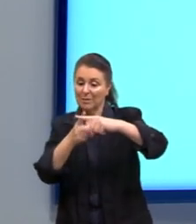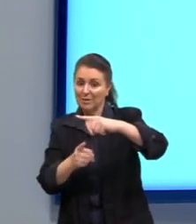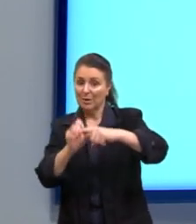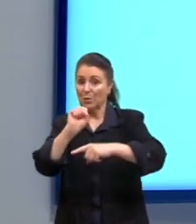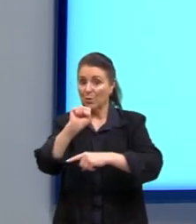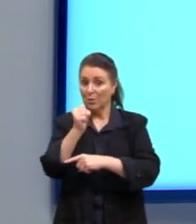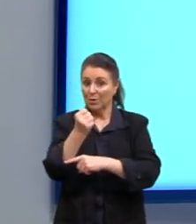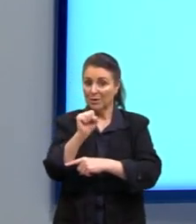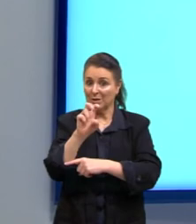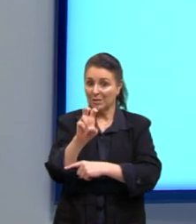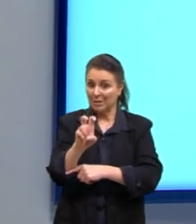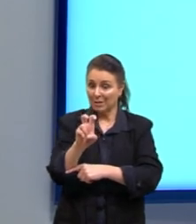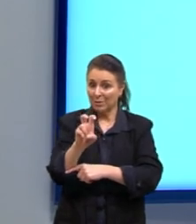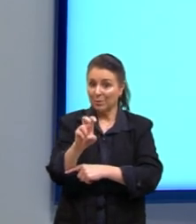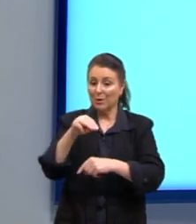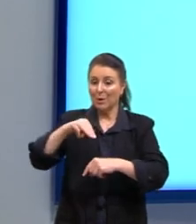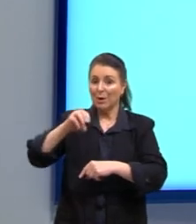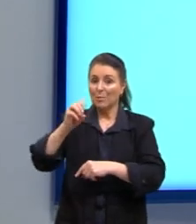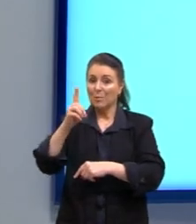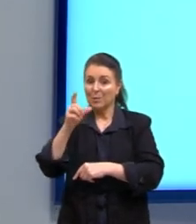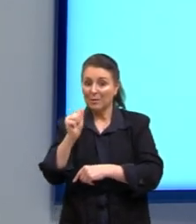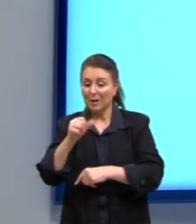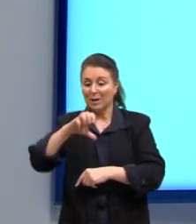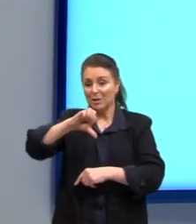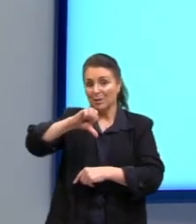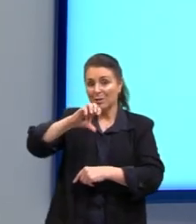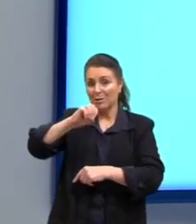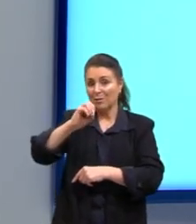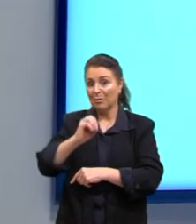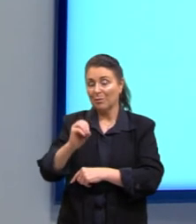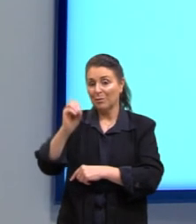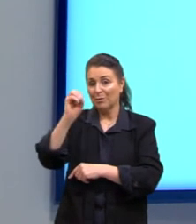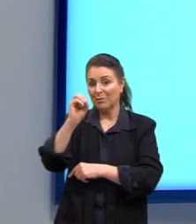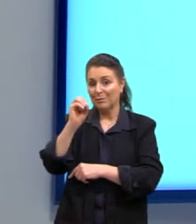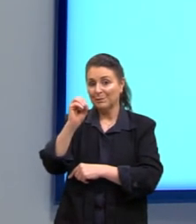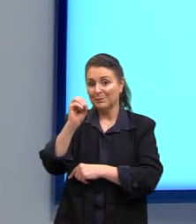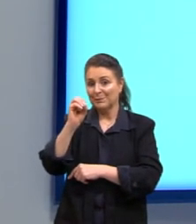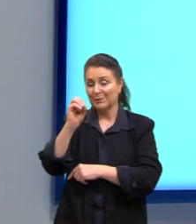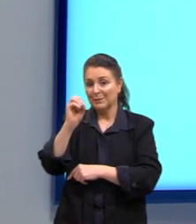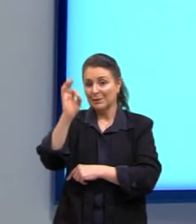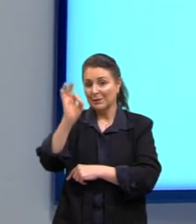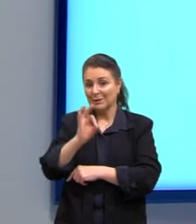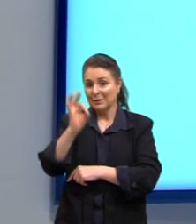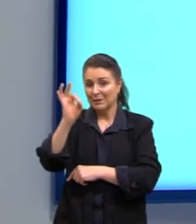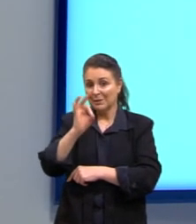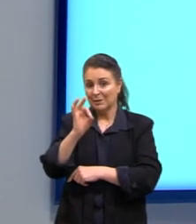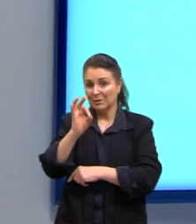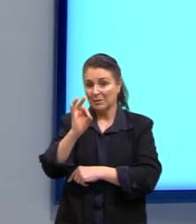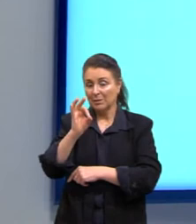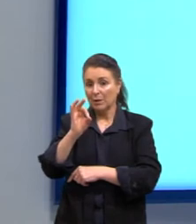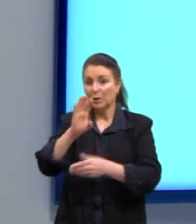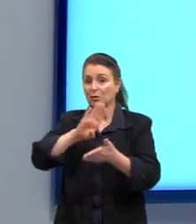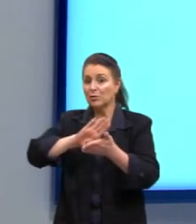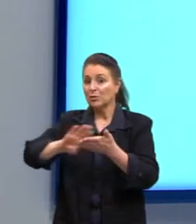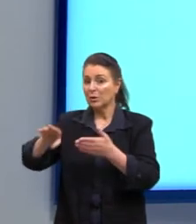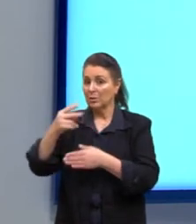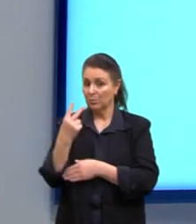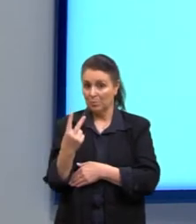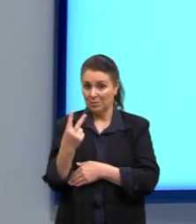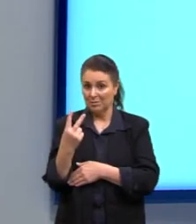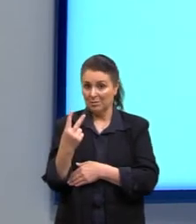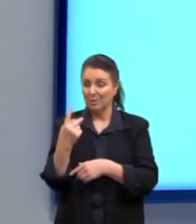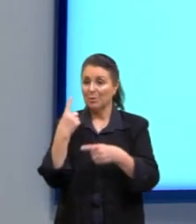85%. E a moda, 90%. E daí, com isso, a gente consegue eliminar duas alternativas logo de cara.